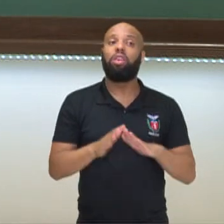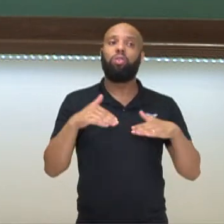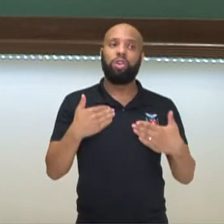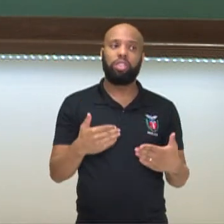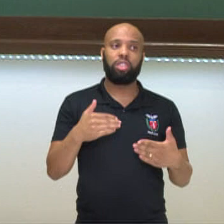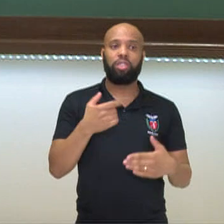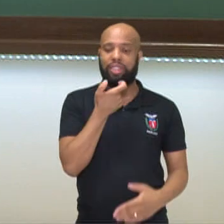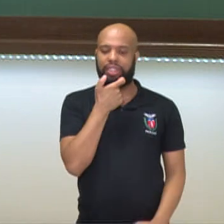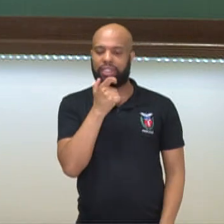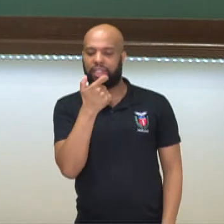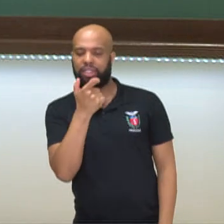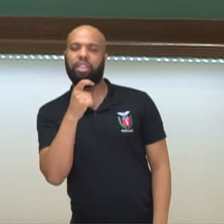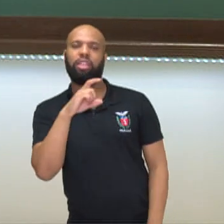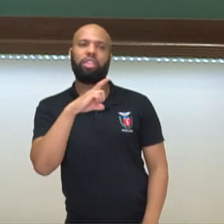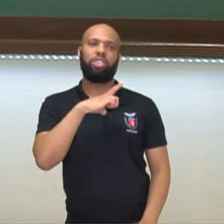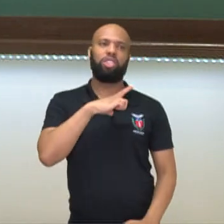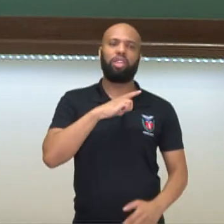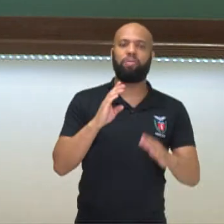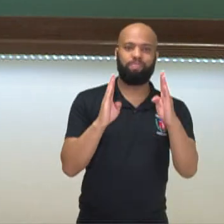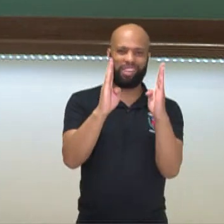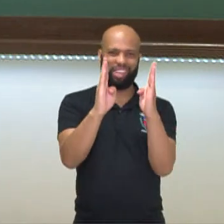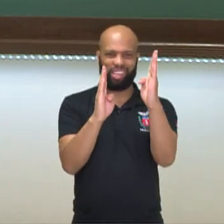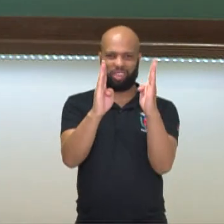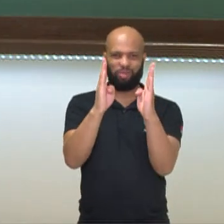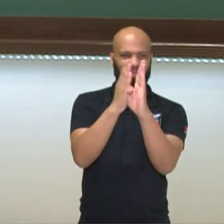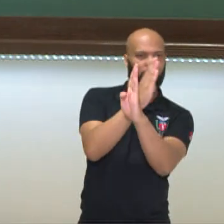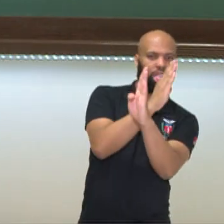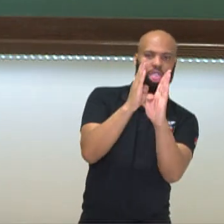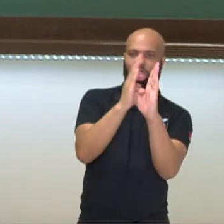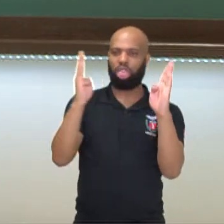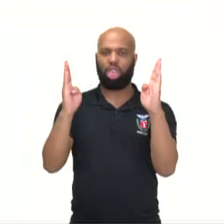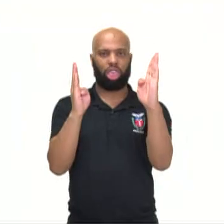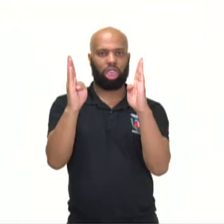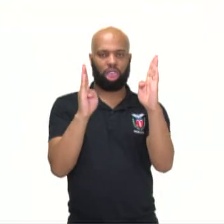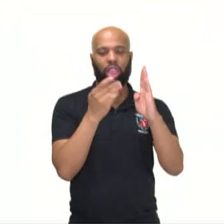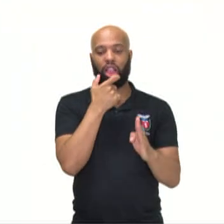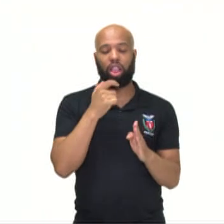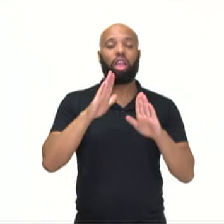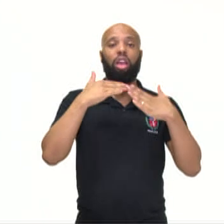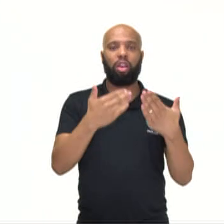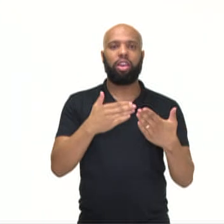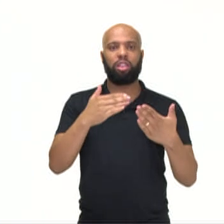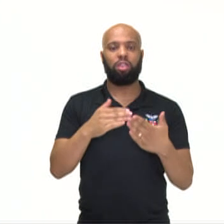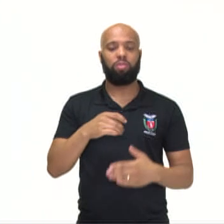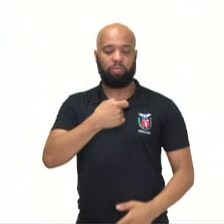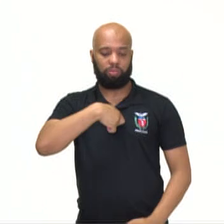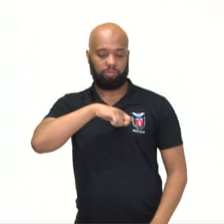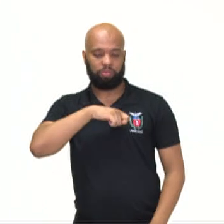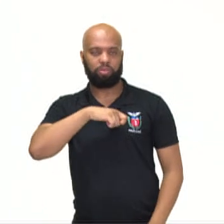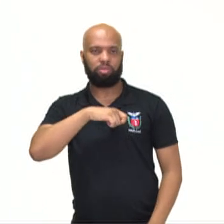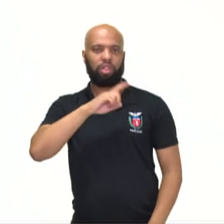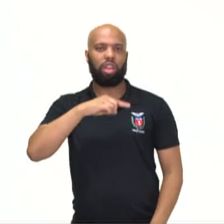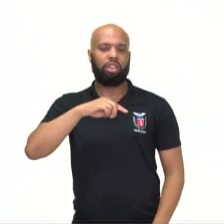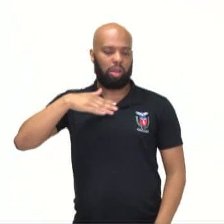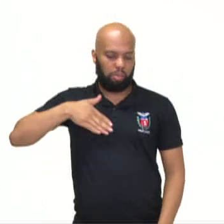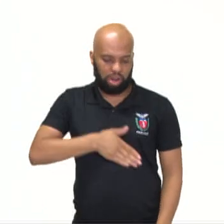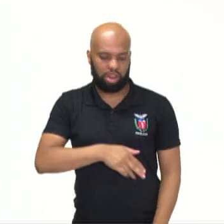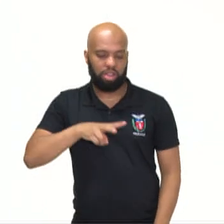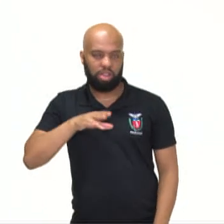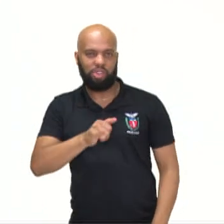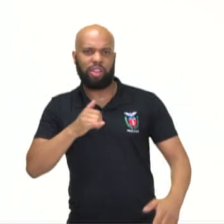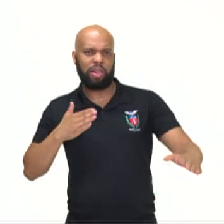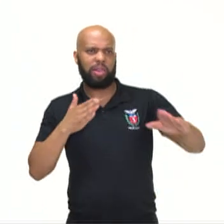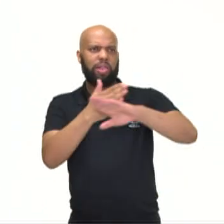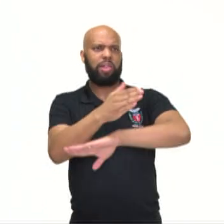a Inglaterra estava no meio do caminho. Napoleão ele vai invadir Portugal, porque Portugal vai descumprir esse